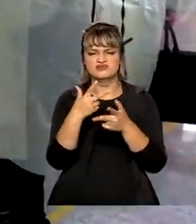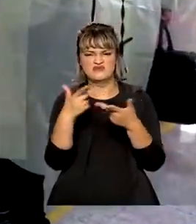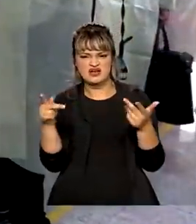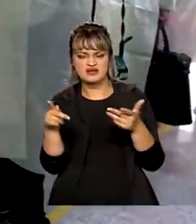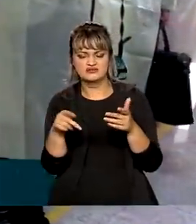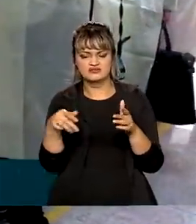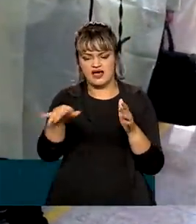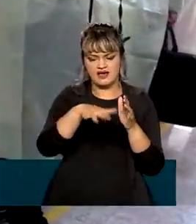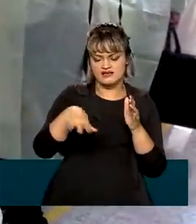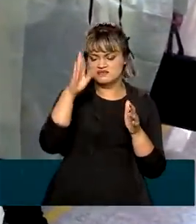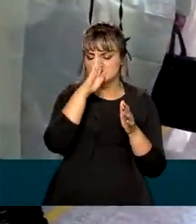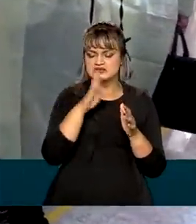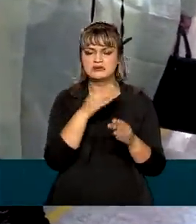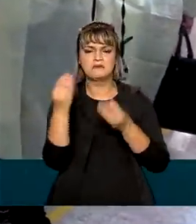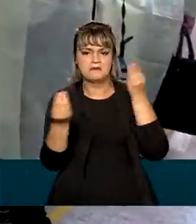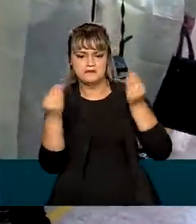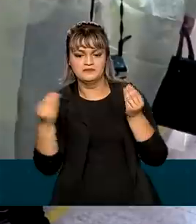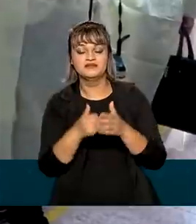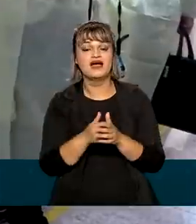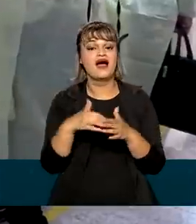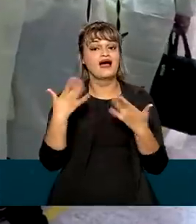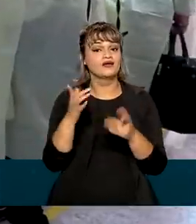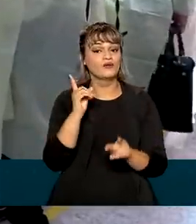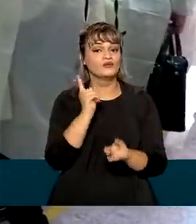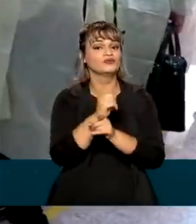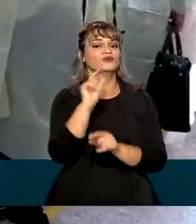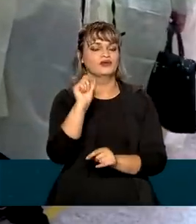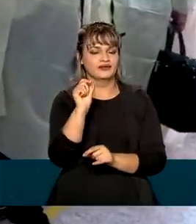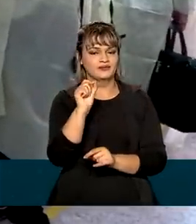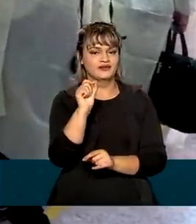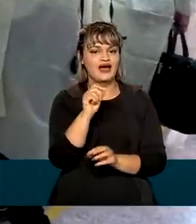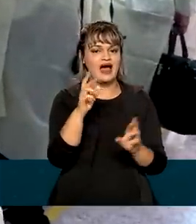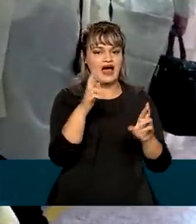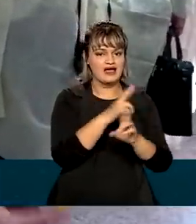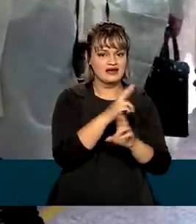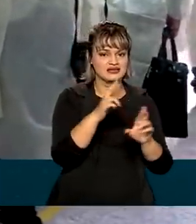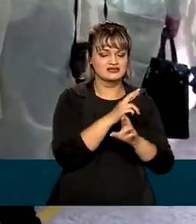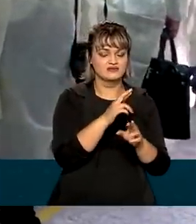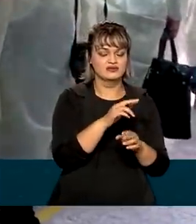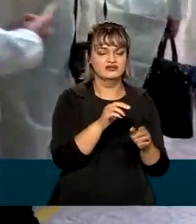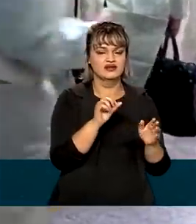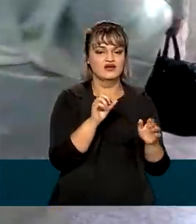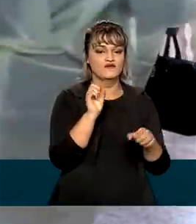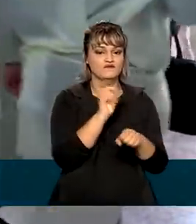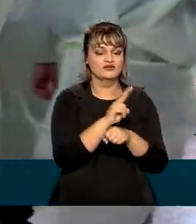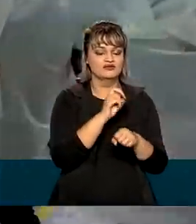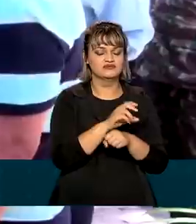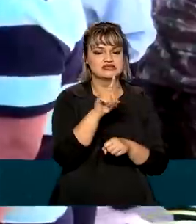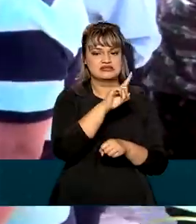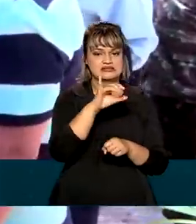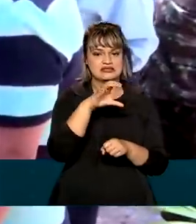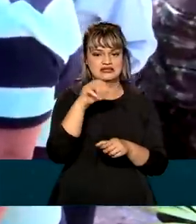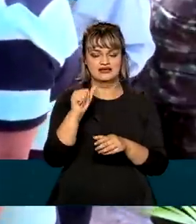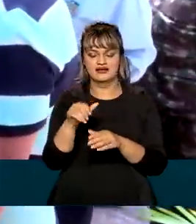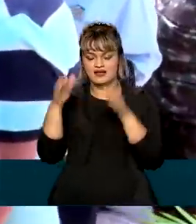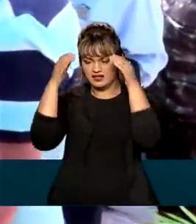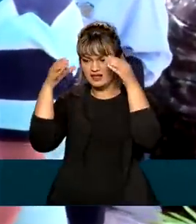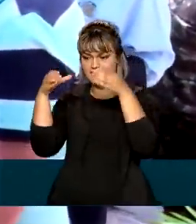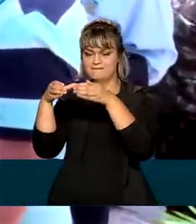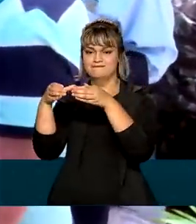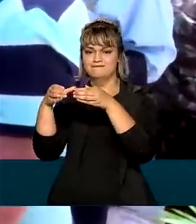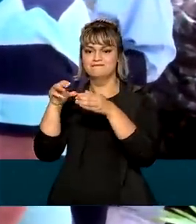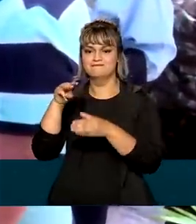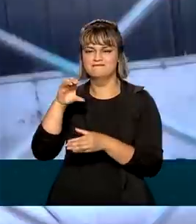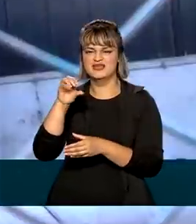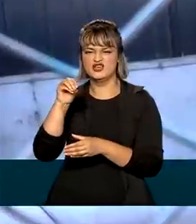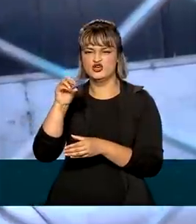que vivem aqui no Brasil. Foi aqui que foi descoberta a relação entre o vírus da Zika e a microcefalia. O grupo também viu